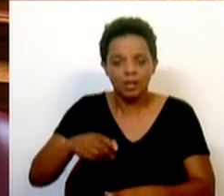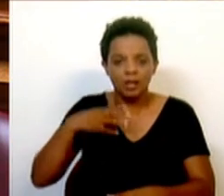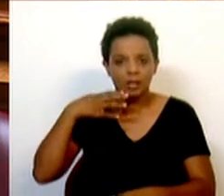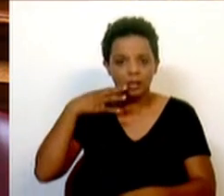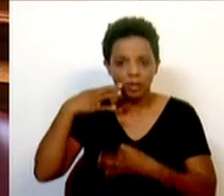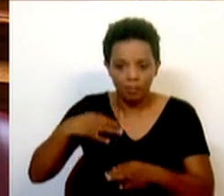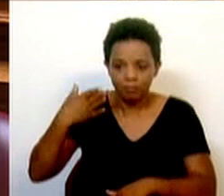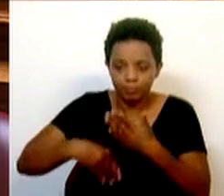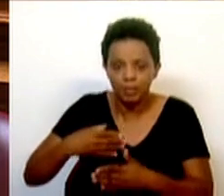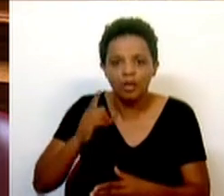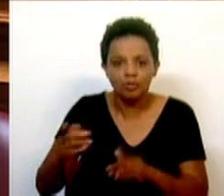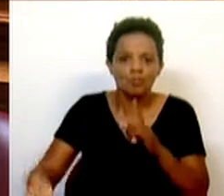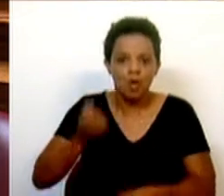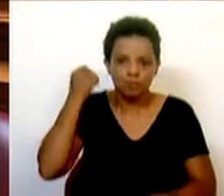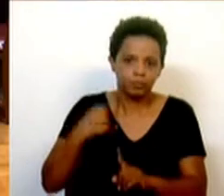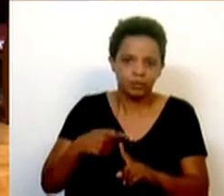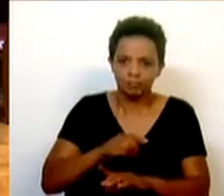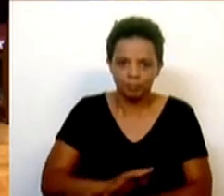normalidade vão ser um sucesso.